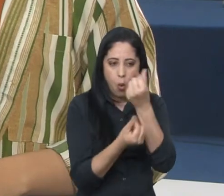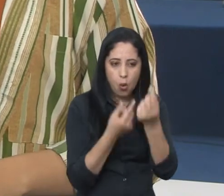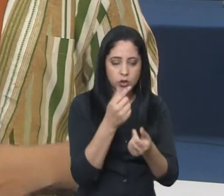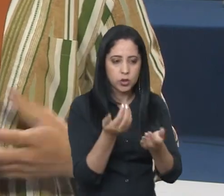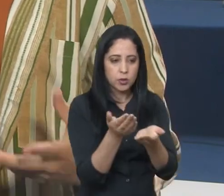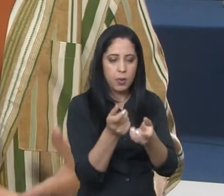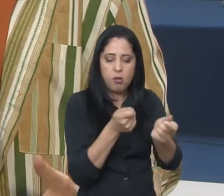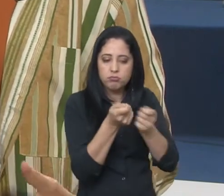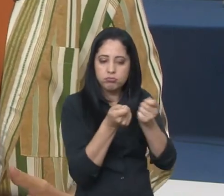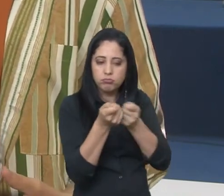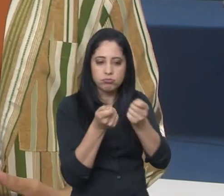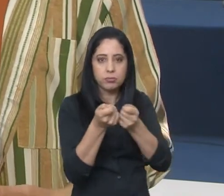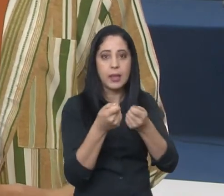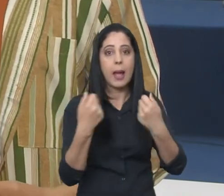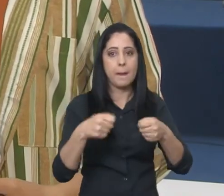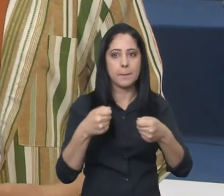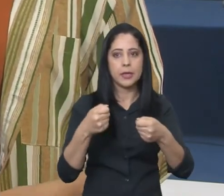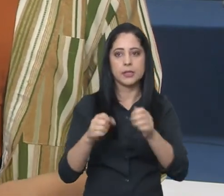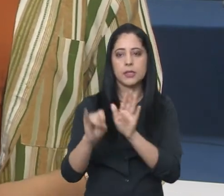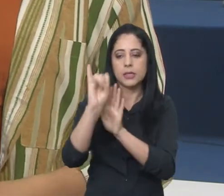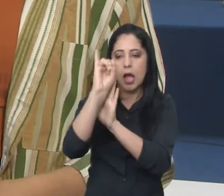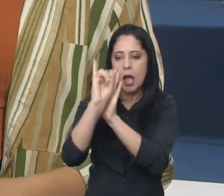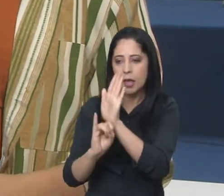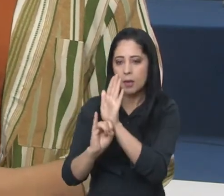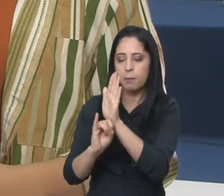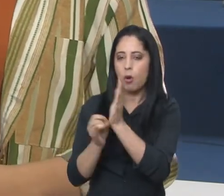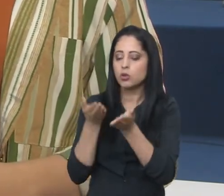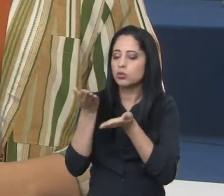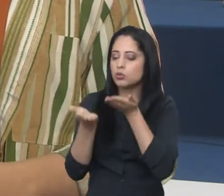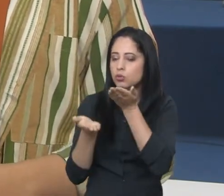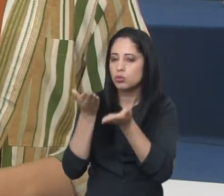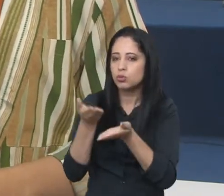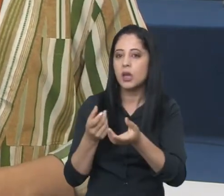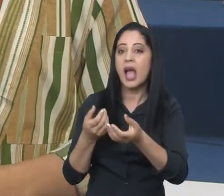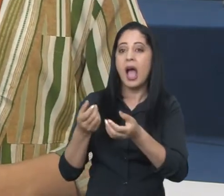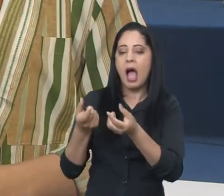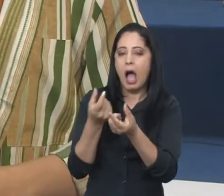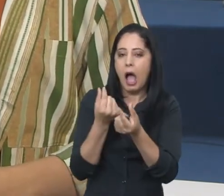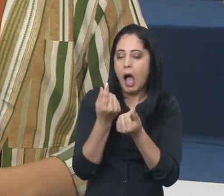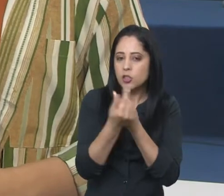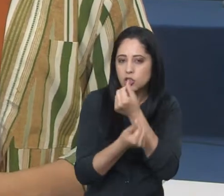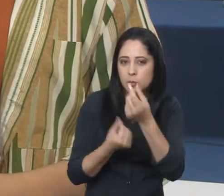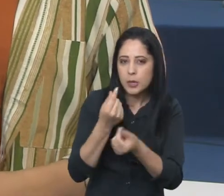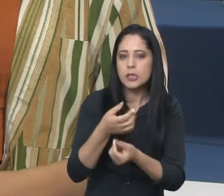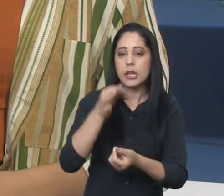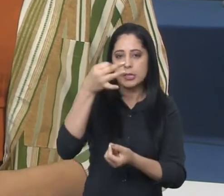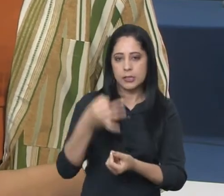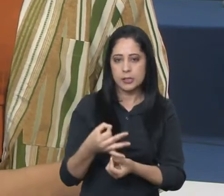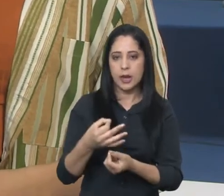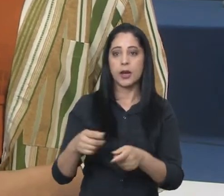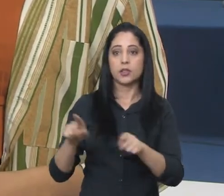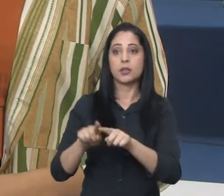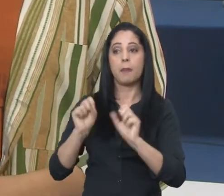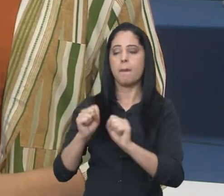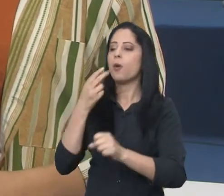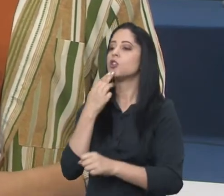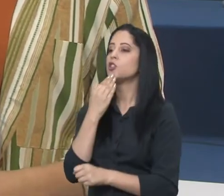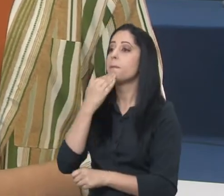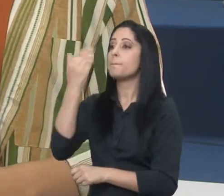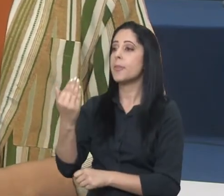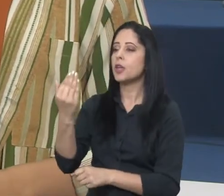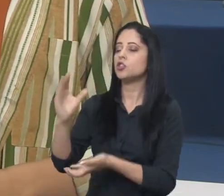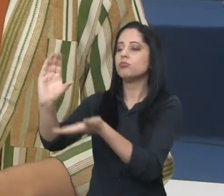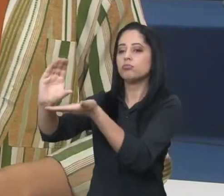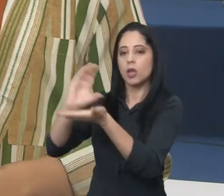das receitas arrecadadas pelos impostos e, caso haja necessidade, pode solicitar verbas para a União. Ele também pode